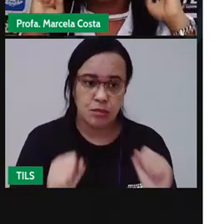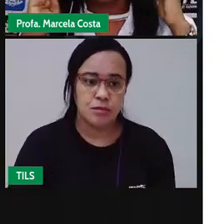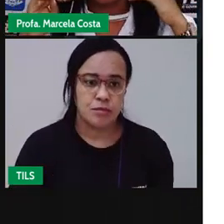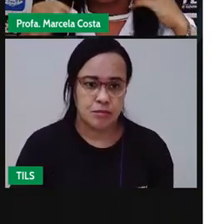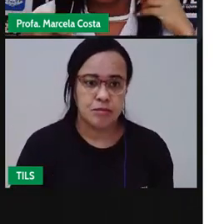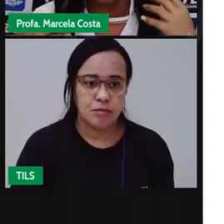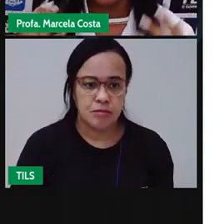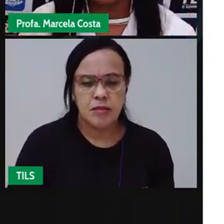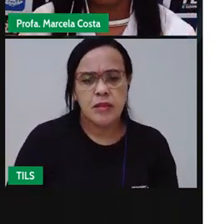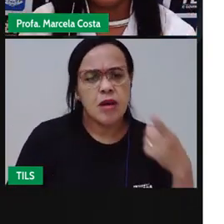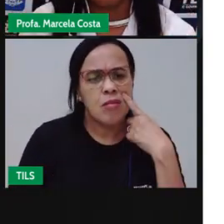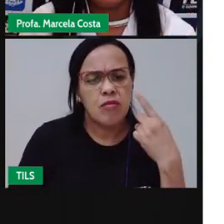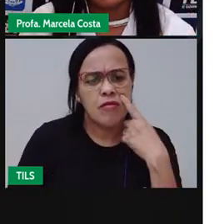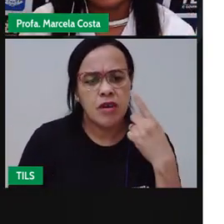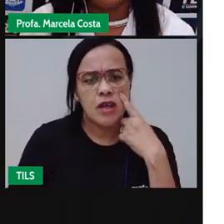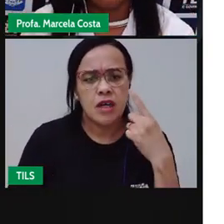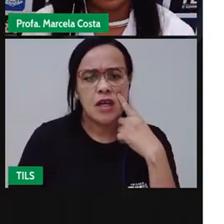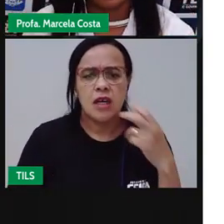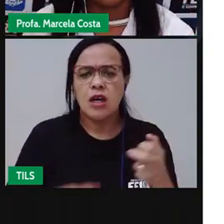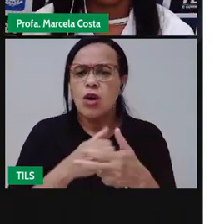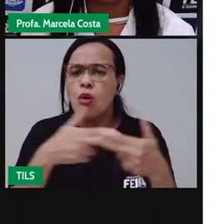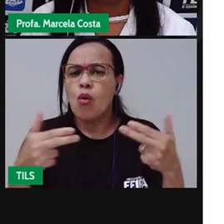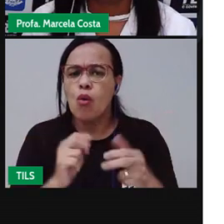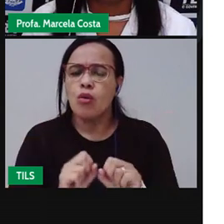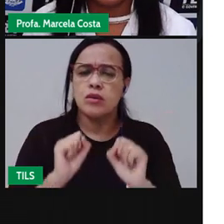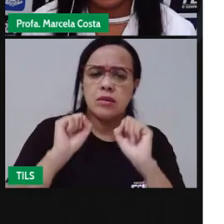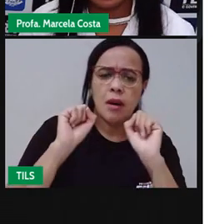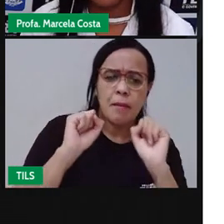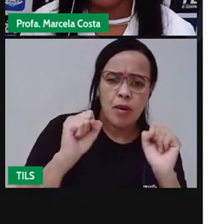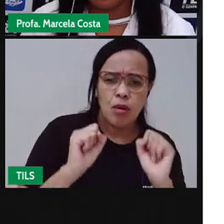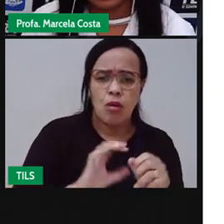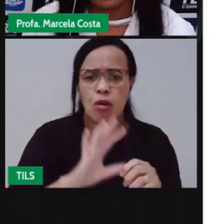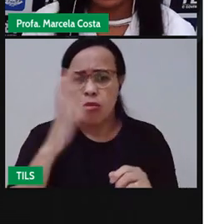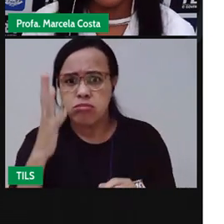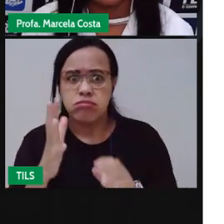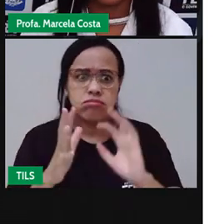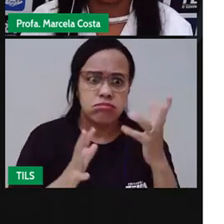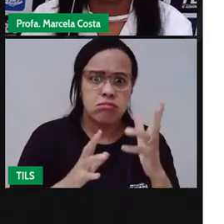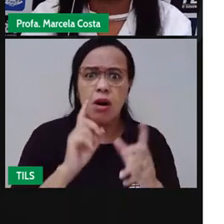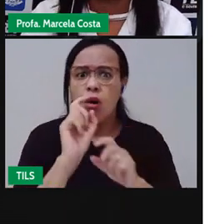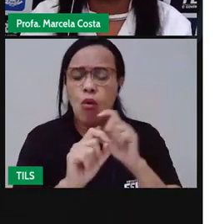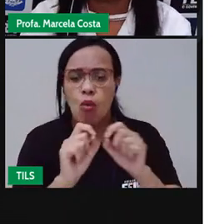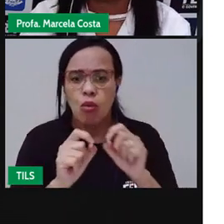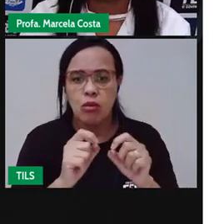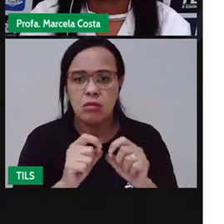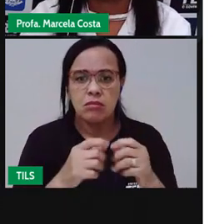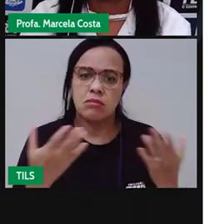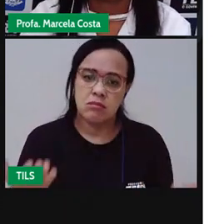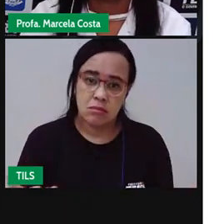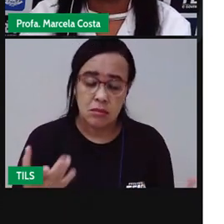o que pode ser feito para resolver essa situação. Informação,